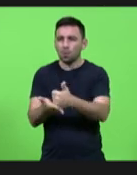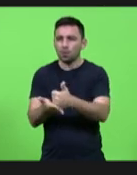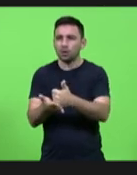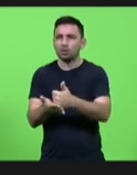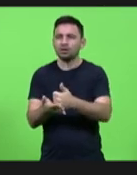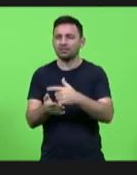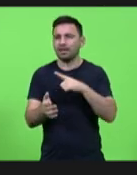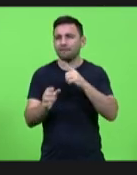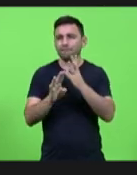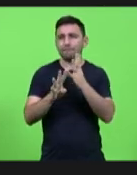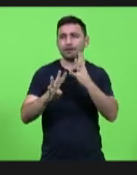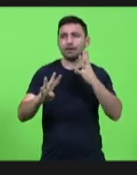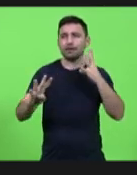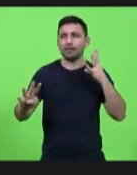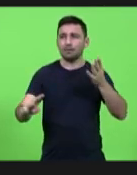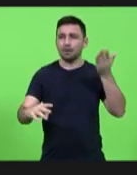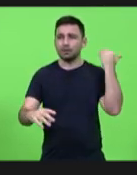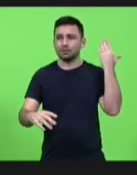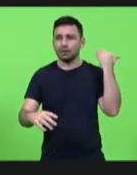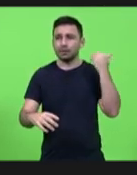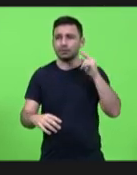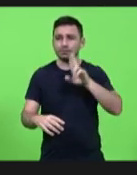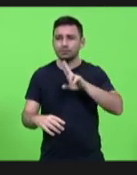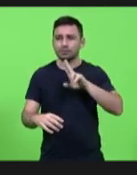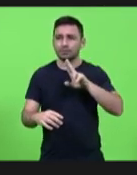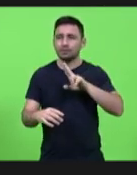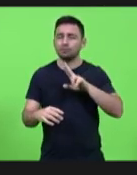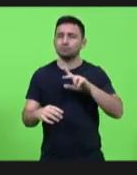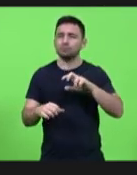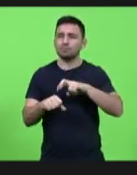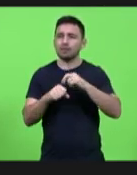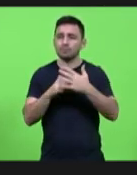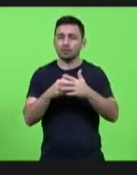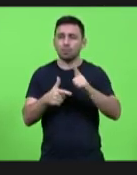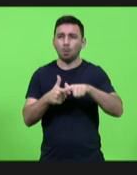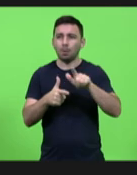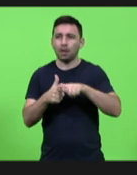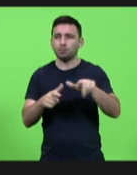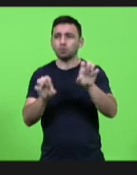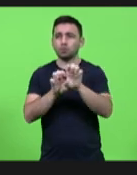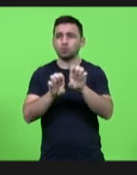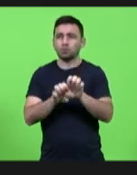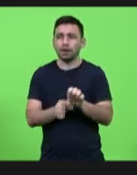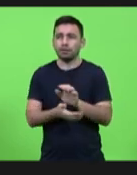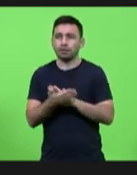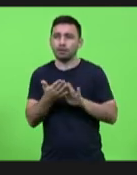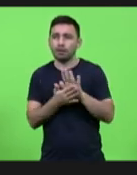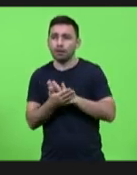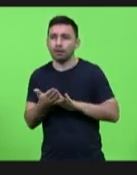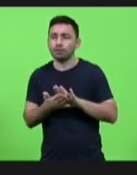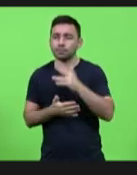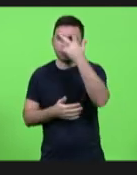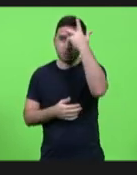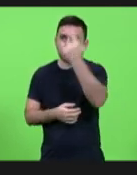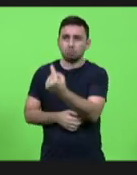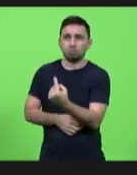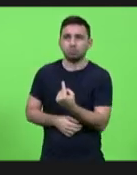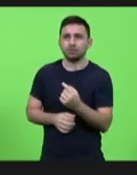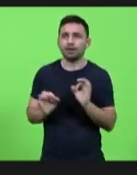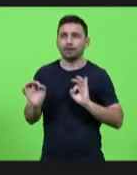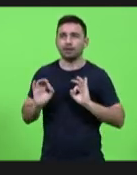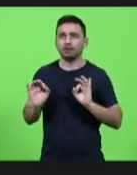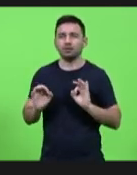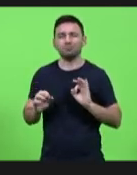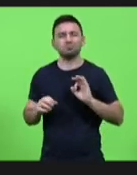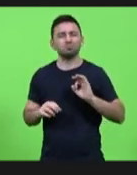aquelas filas enormes em meio a pandemia na frente de caixa econômica sem estrutura sem acolhimento às pessoas não é esse tipo de